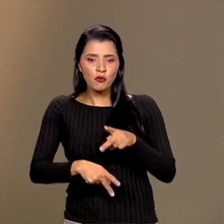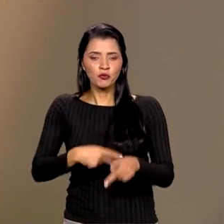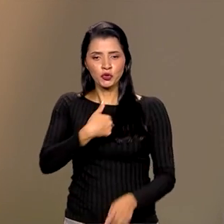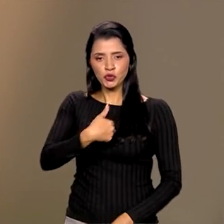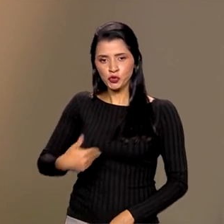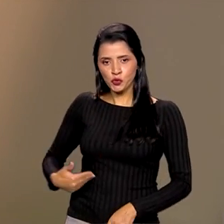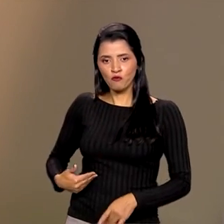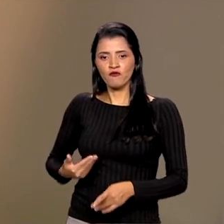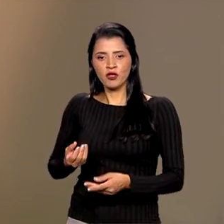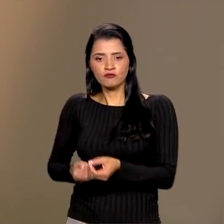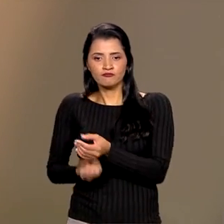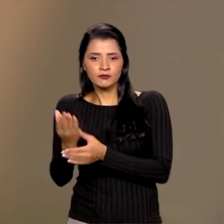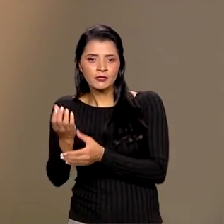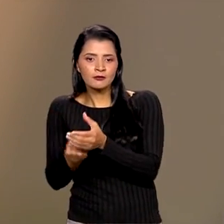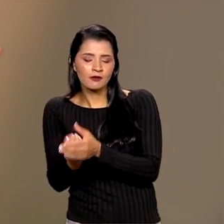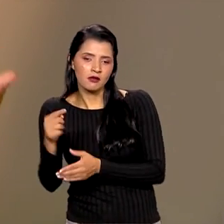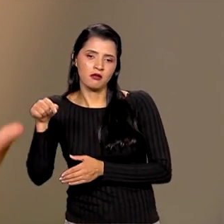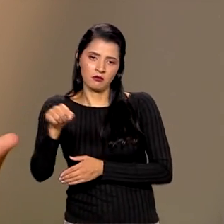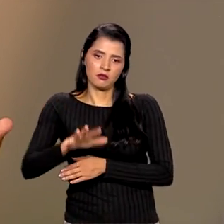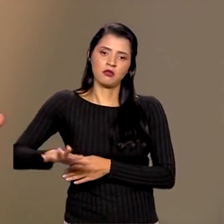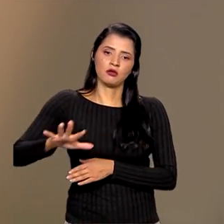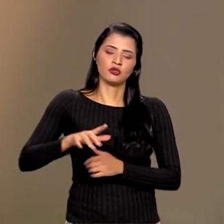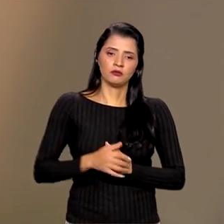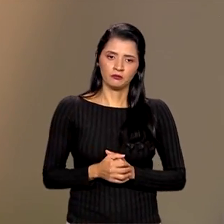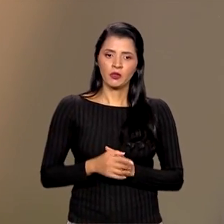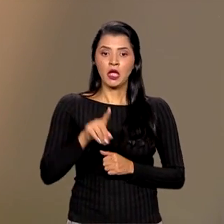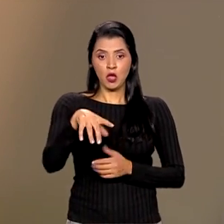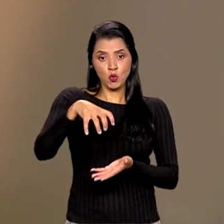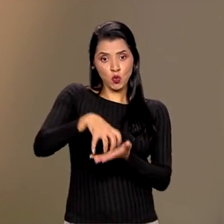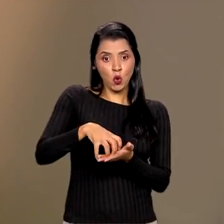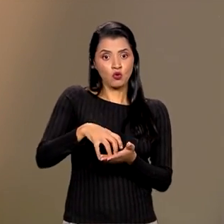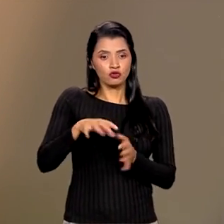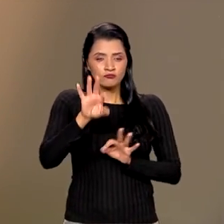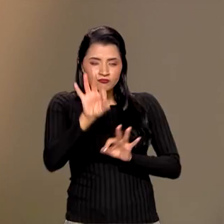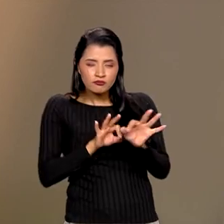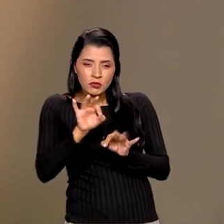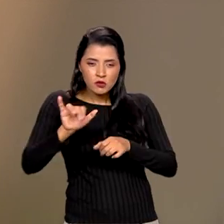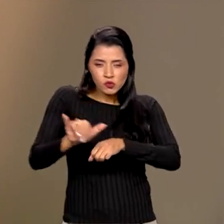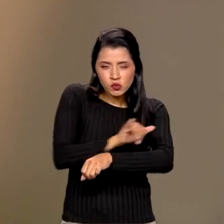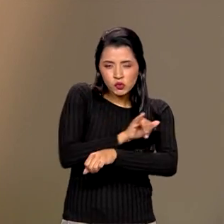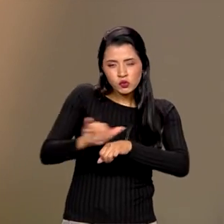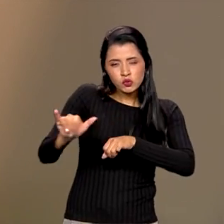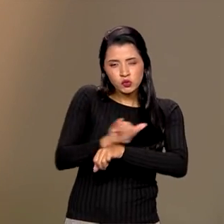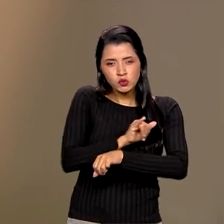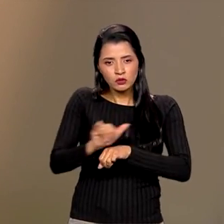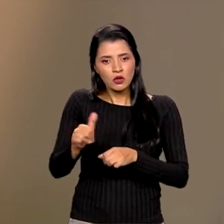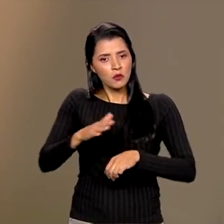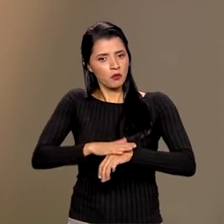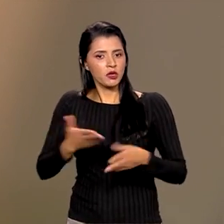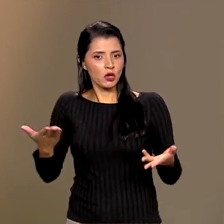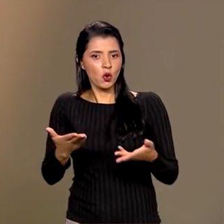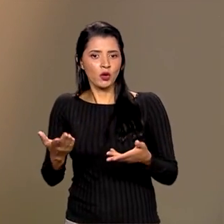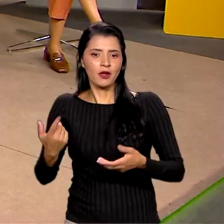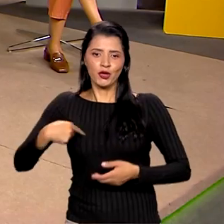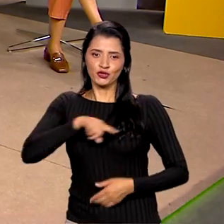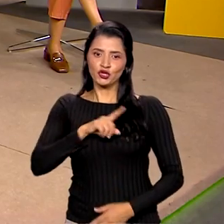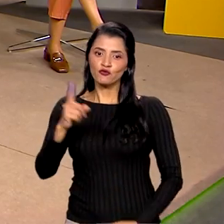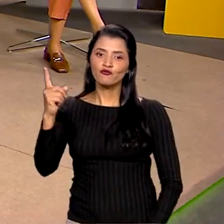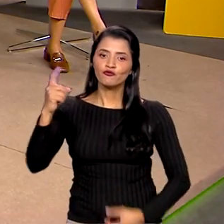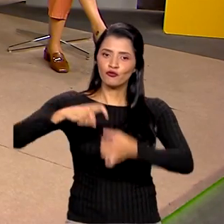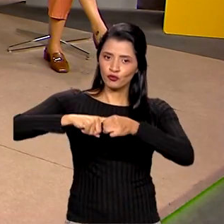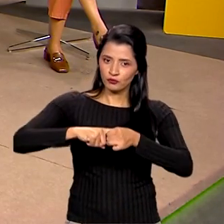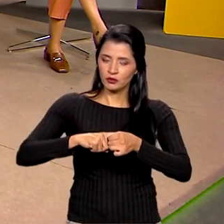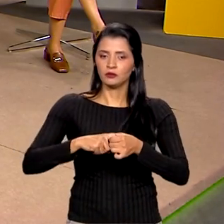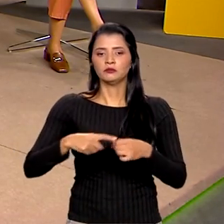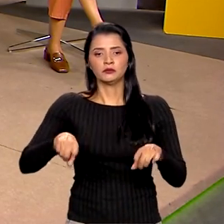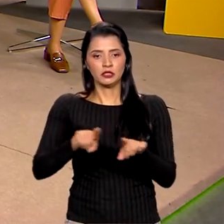implanta na região. É um órgão de planejamento estratégico. E esse é o momento que nós estamos se reinserindo. Nós estamos fazendo também um